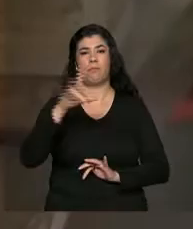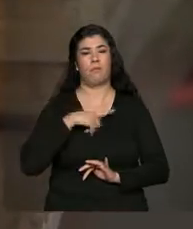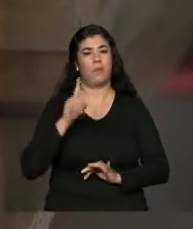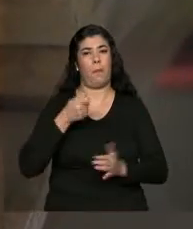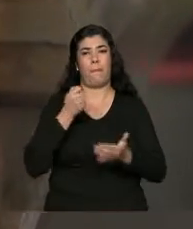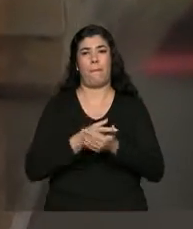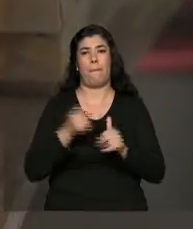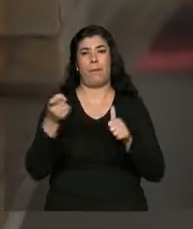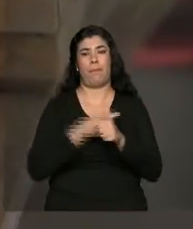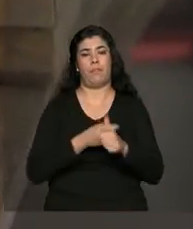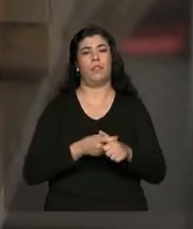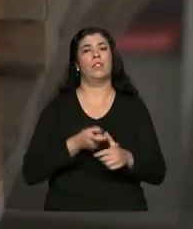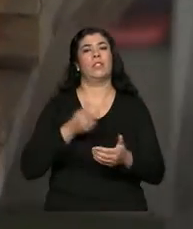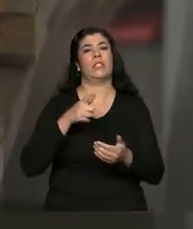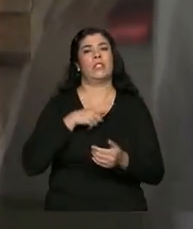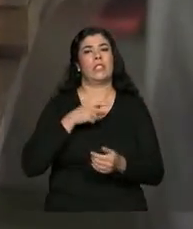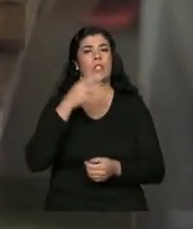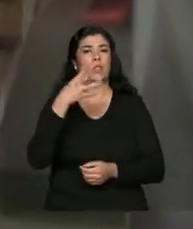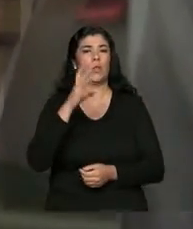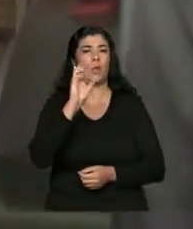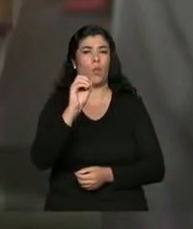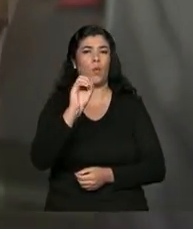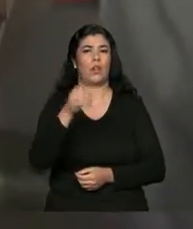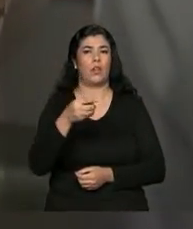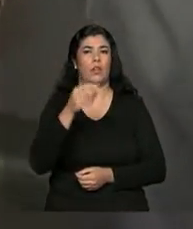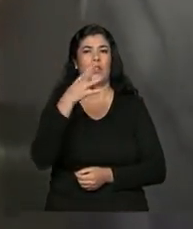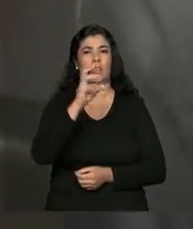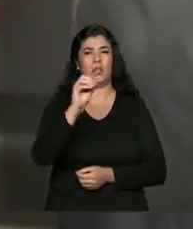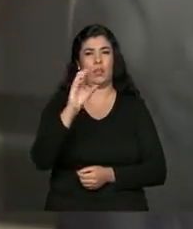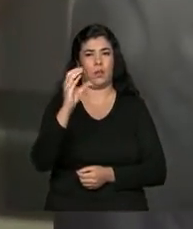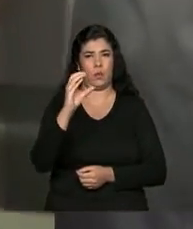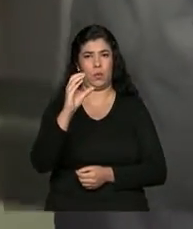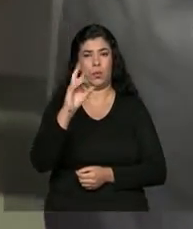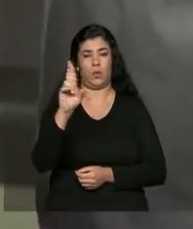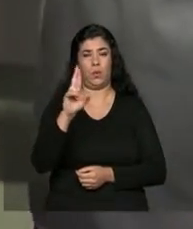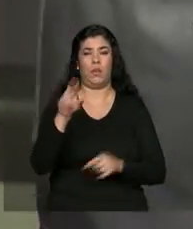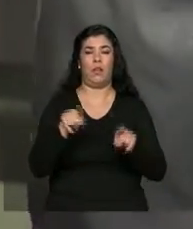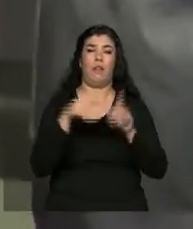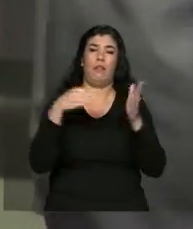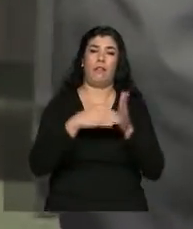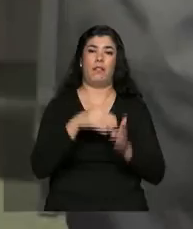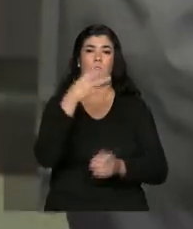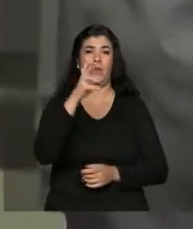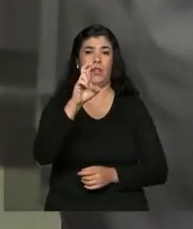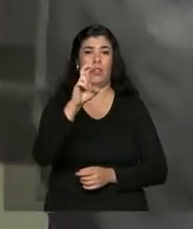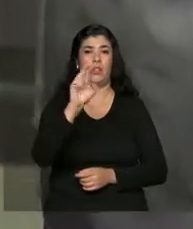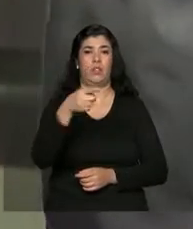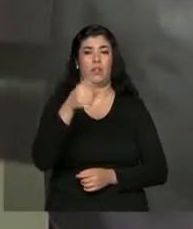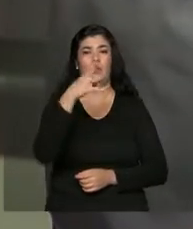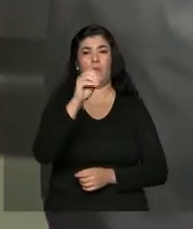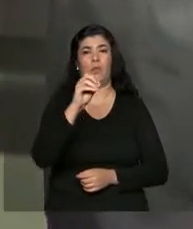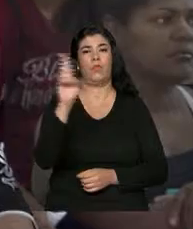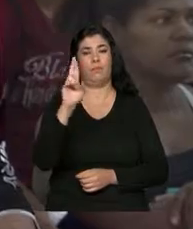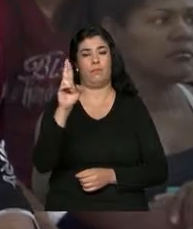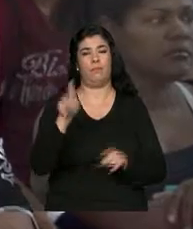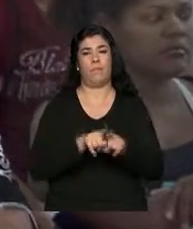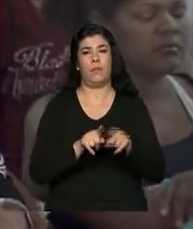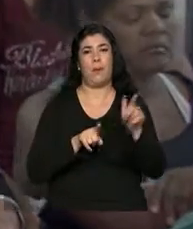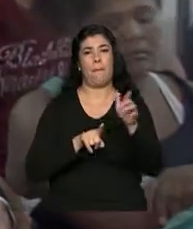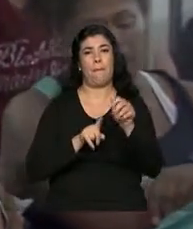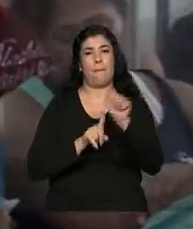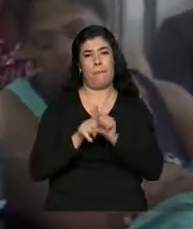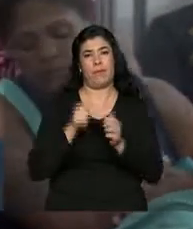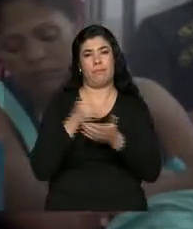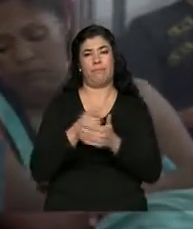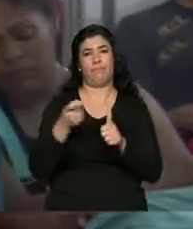um valor fixo mensal que varia entre 40 reais e 40 centavos e 45 reais e 40 centavos. A ideia